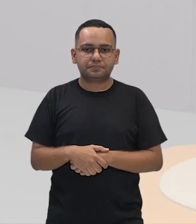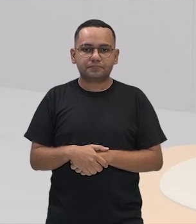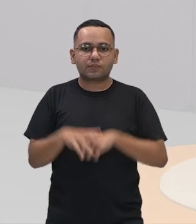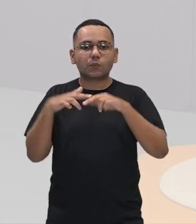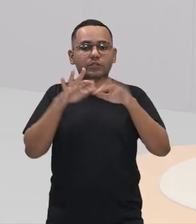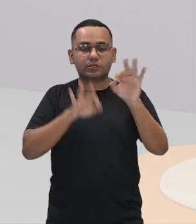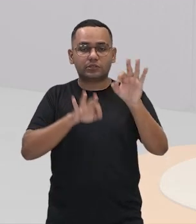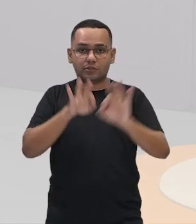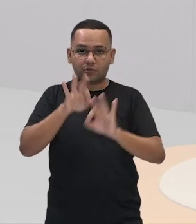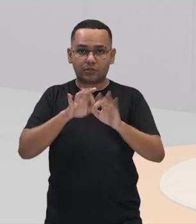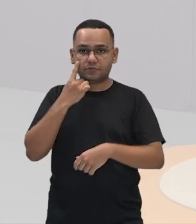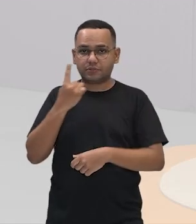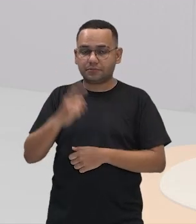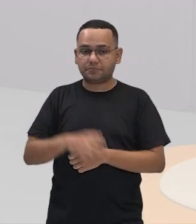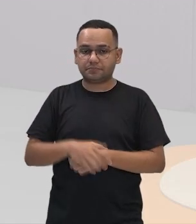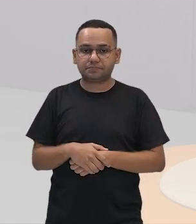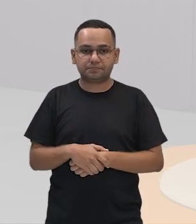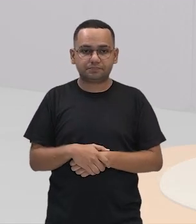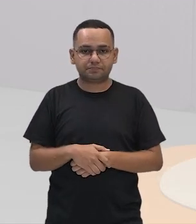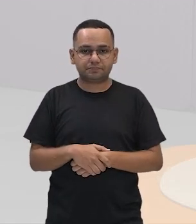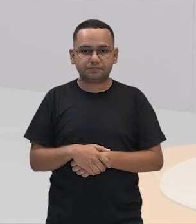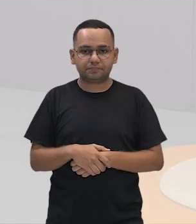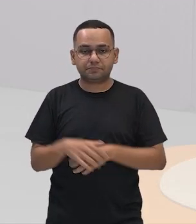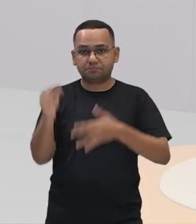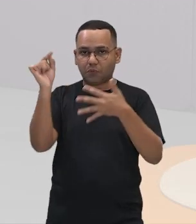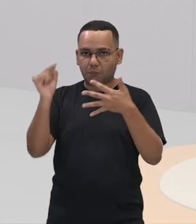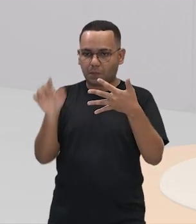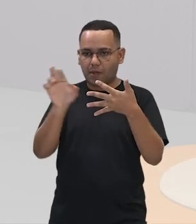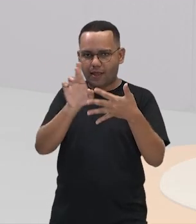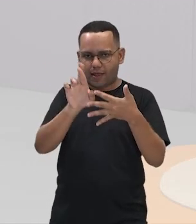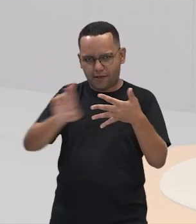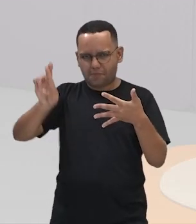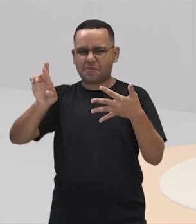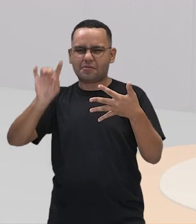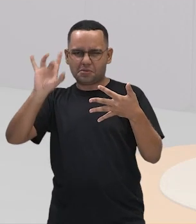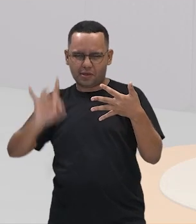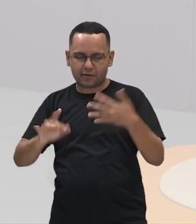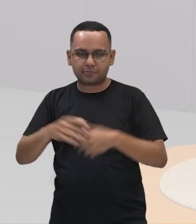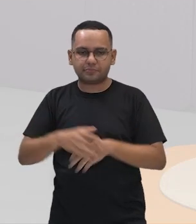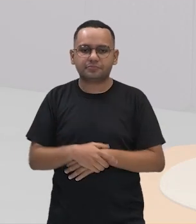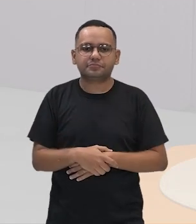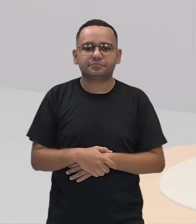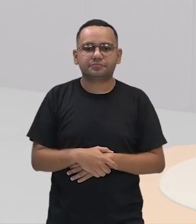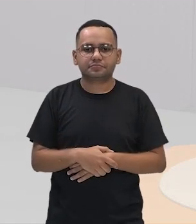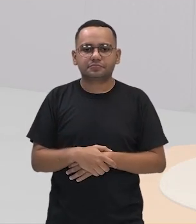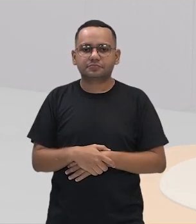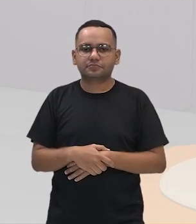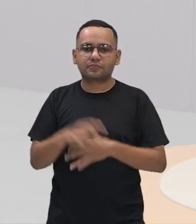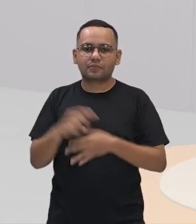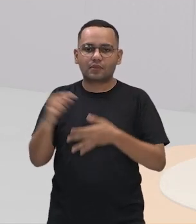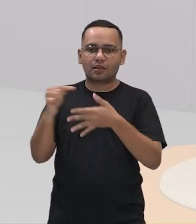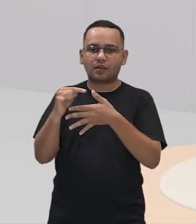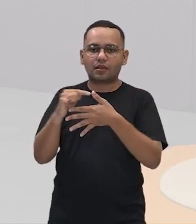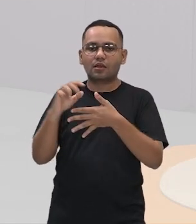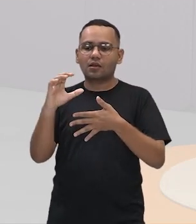poder, nós tínhamos aí os cônsulos, ou cônsul ou cônsules, que esses